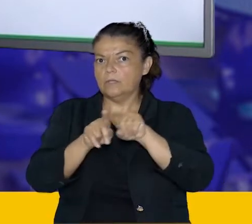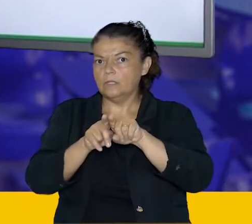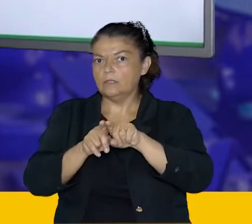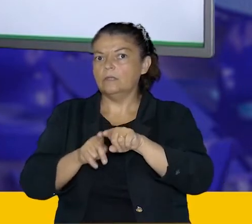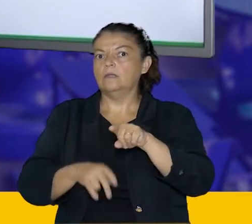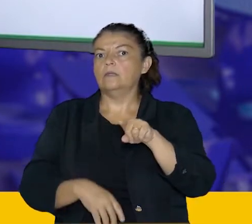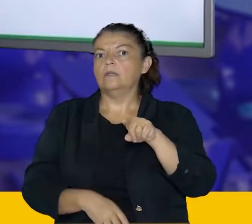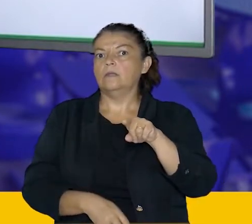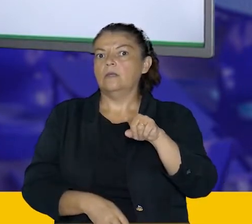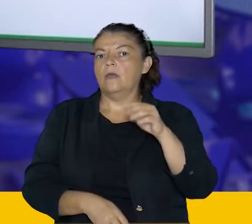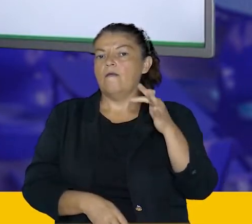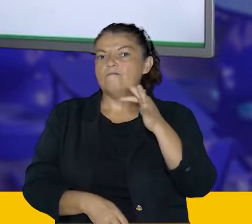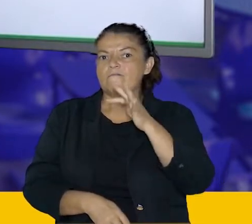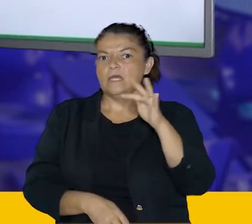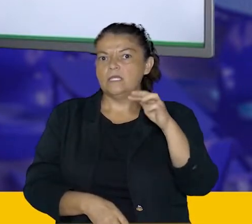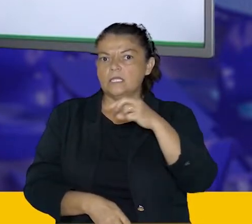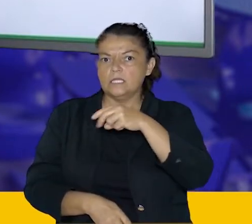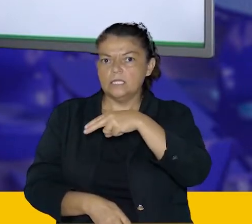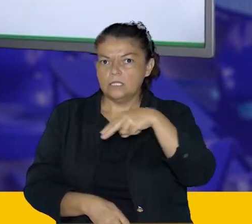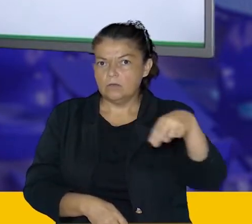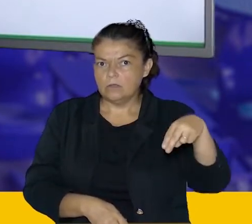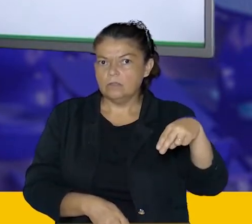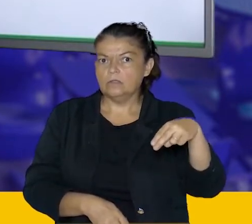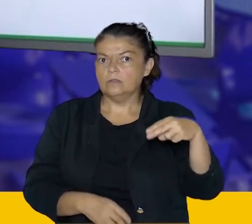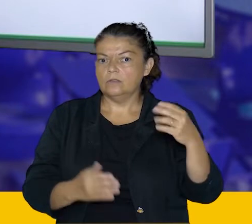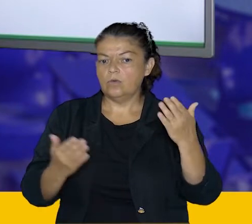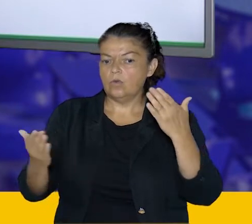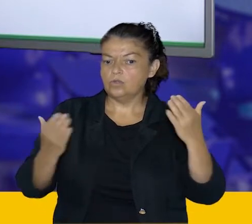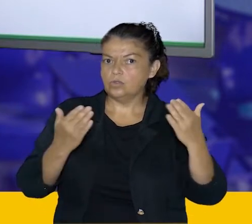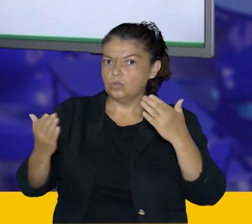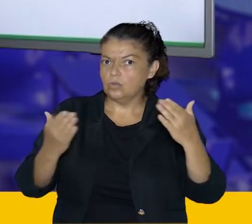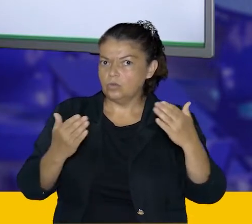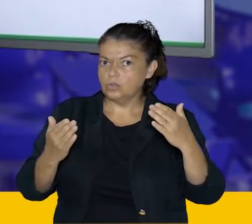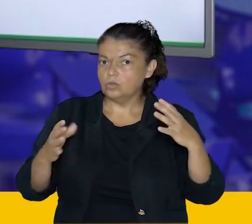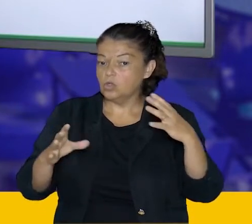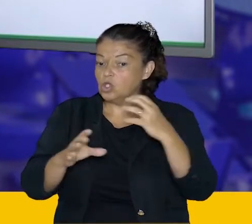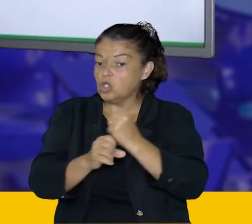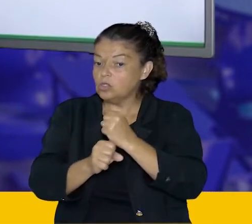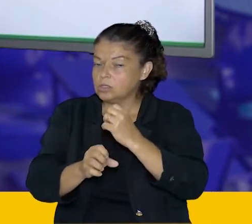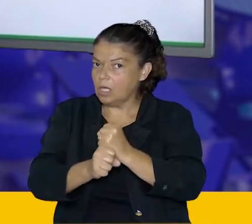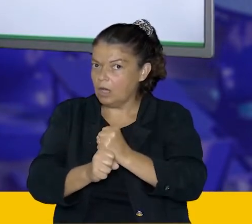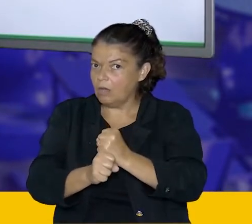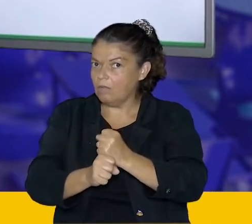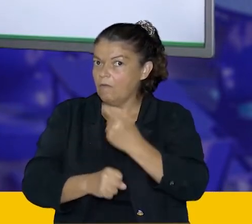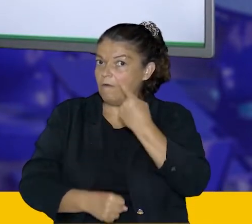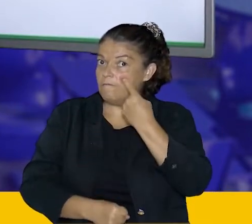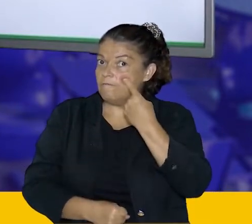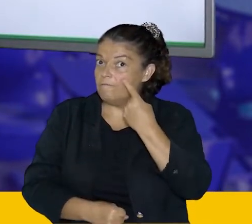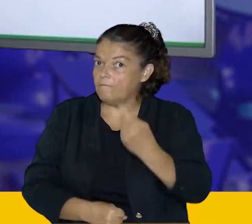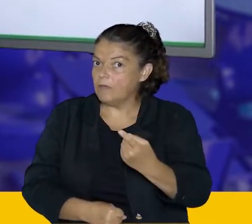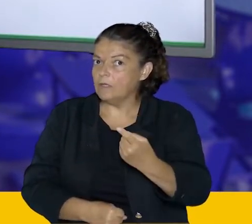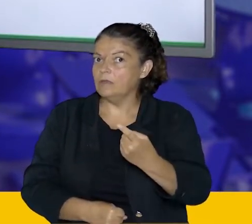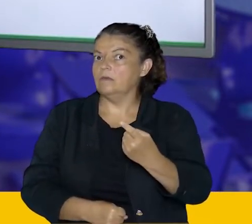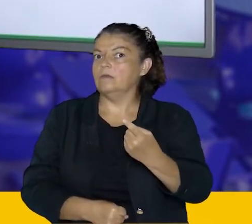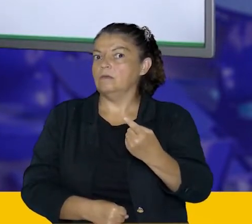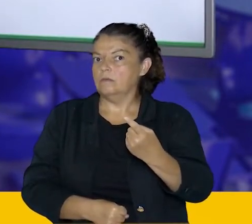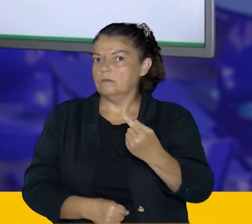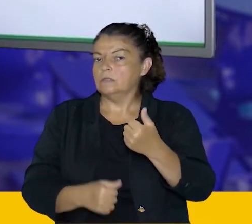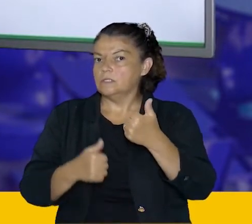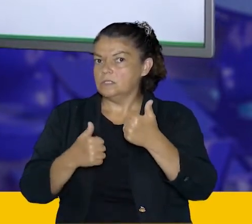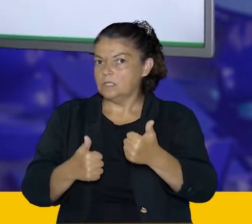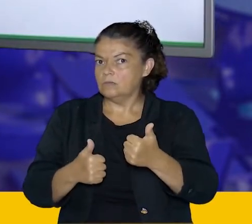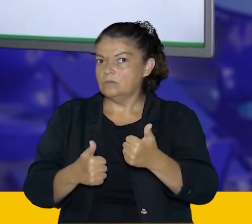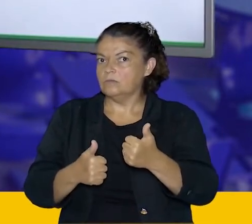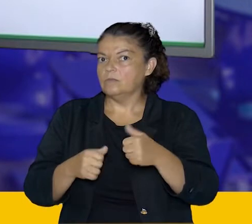Noronha. Tudo bem? Então eu peguei os dois casos de Petrolina, relacionei com o total, né? Eu fiz aquela relação da razão